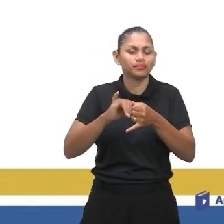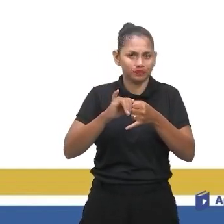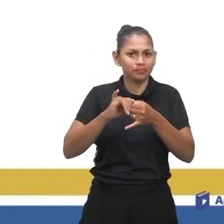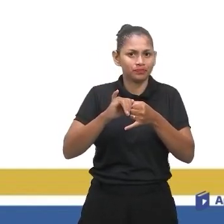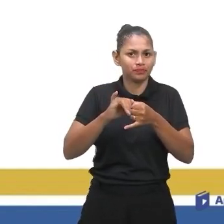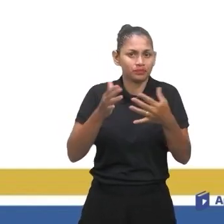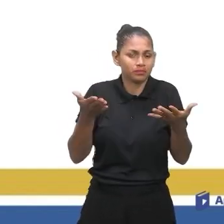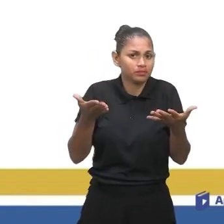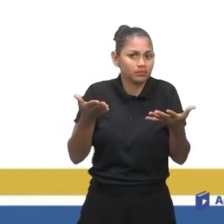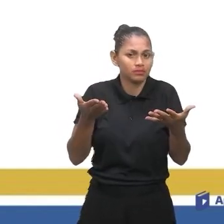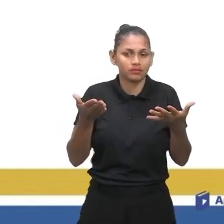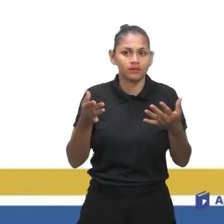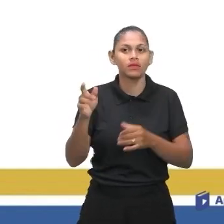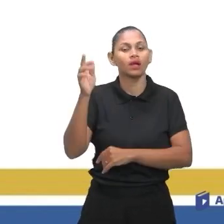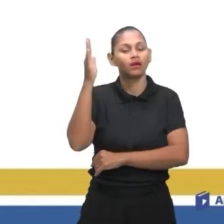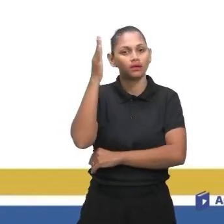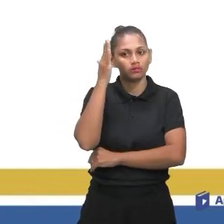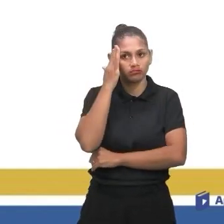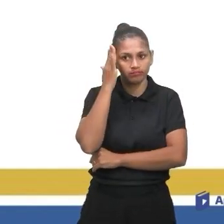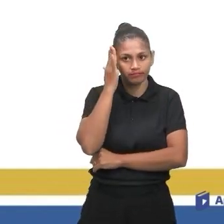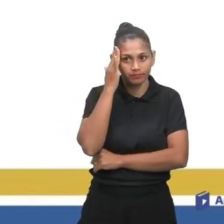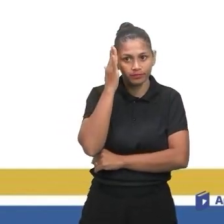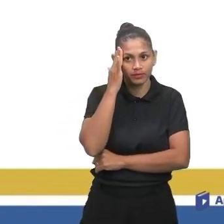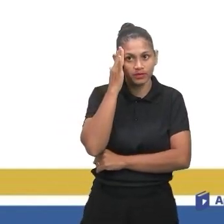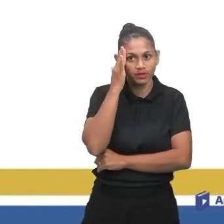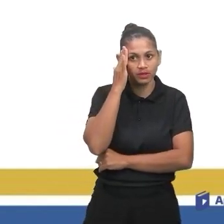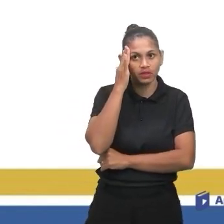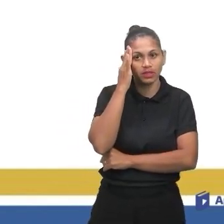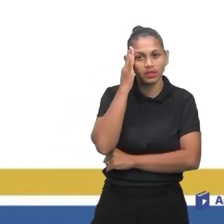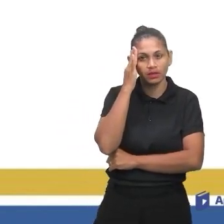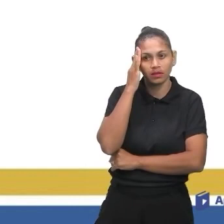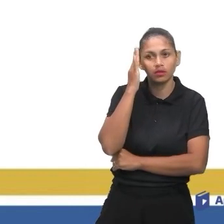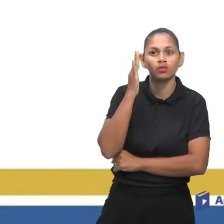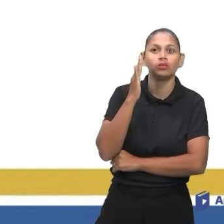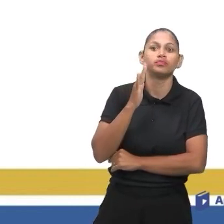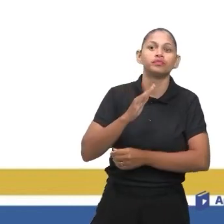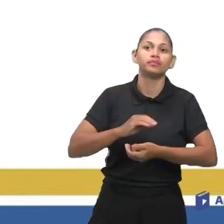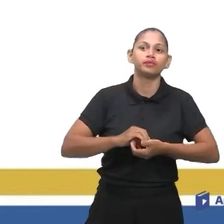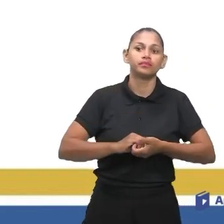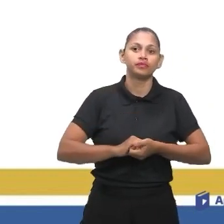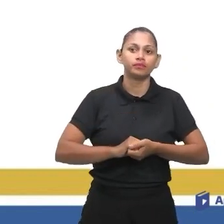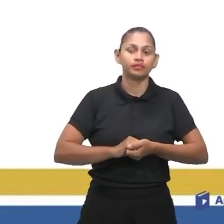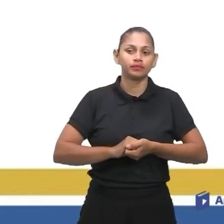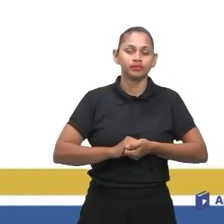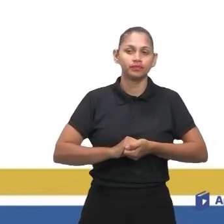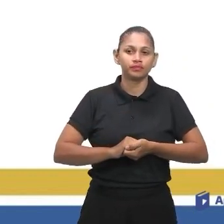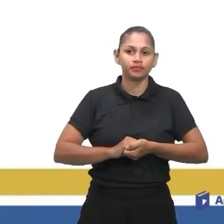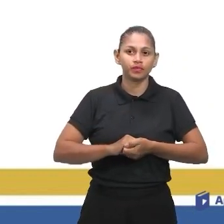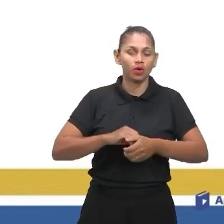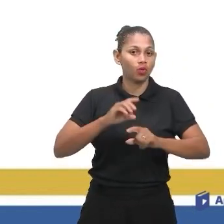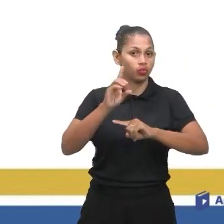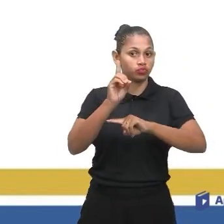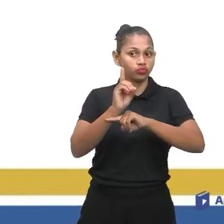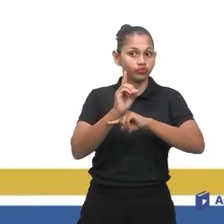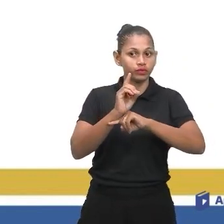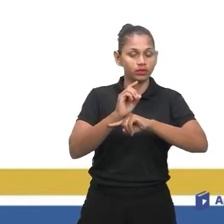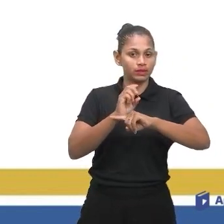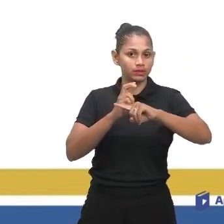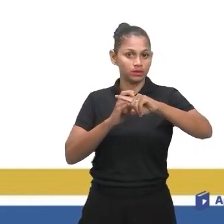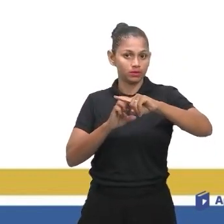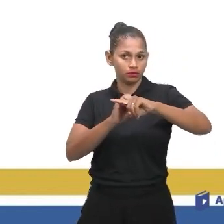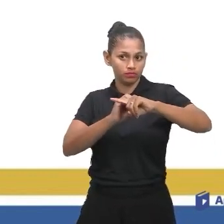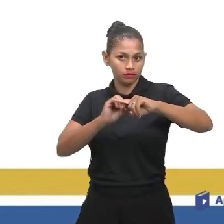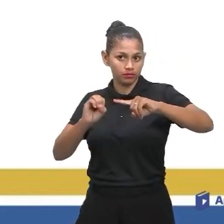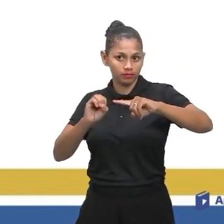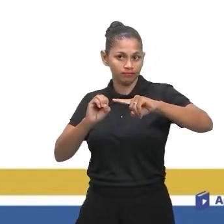esses 4 milhões de metros convertidos dá 40 quilômetros. Então, eu vou ter o quê? Aqui eu tenho uma regra de 3, né? A escala é a